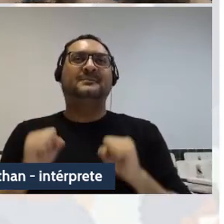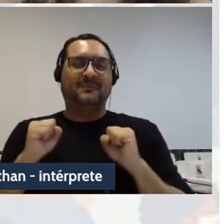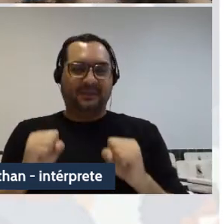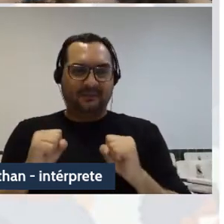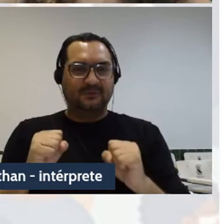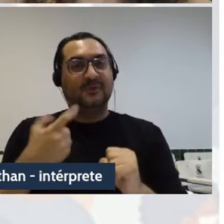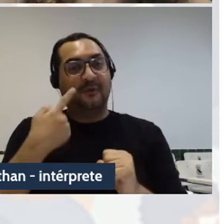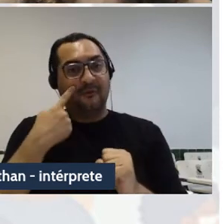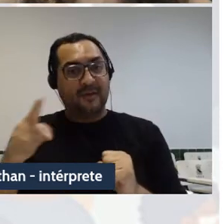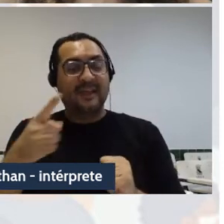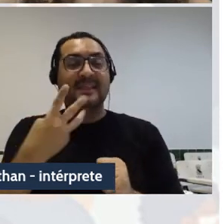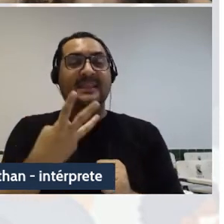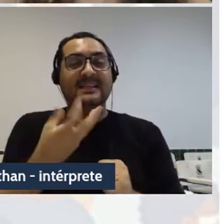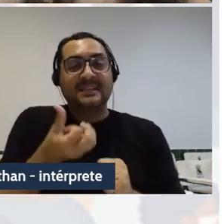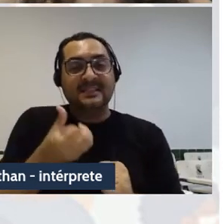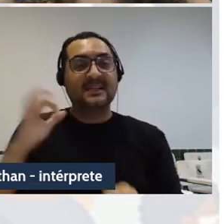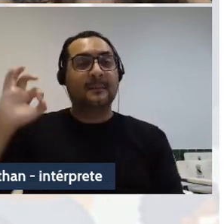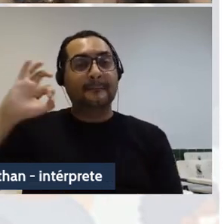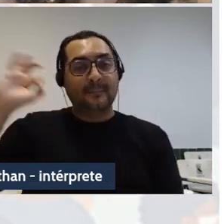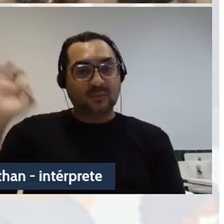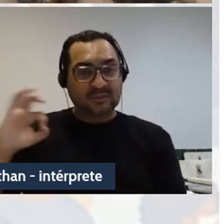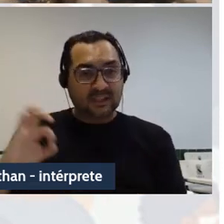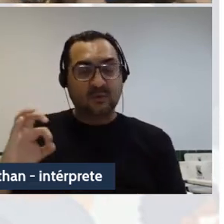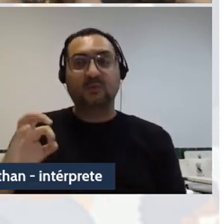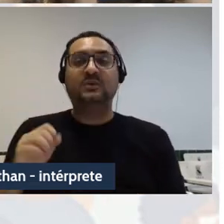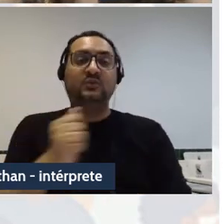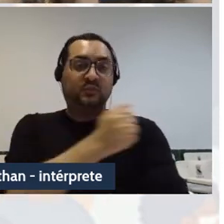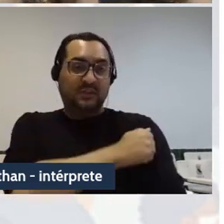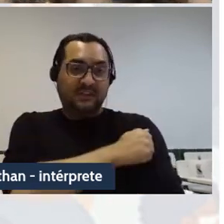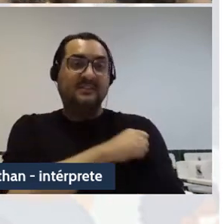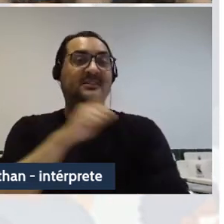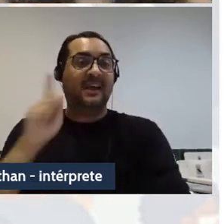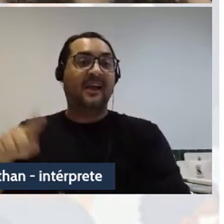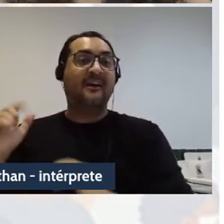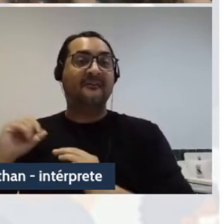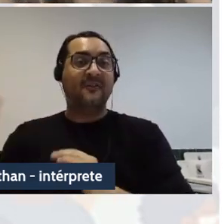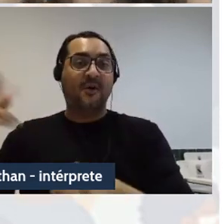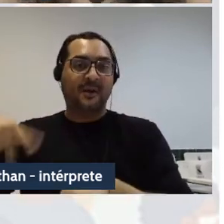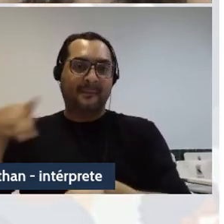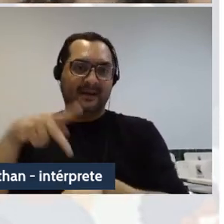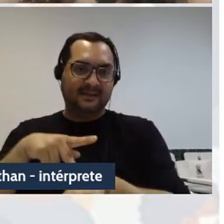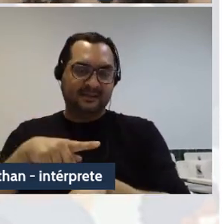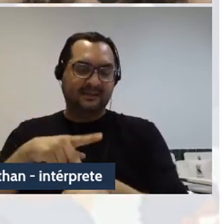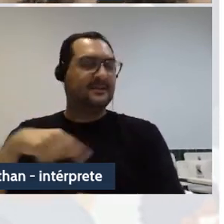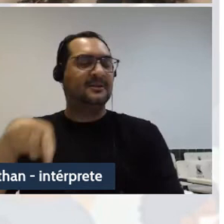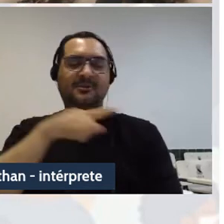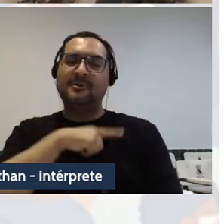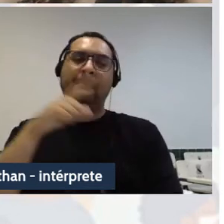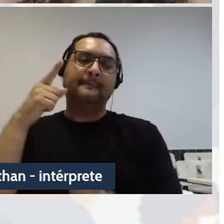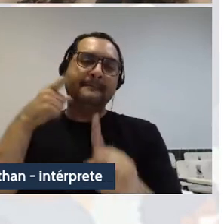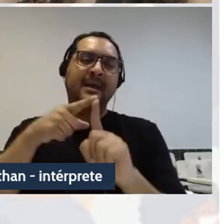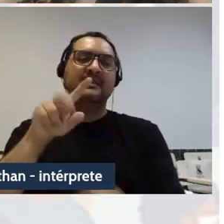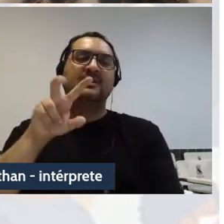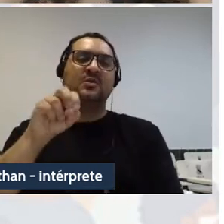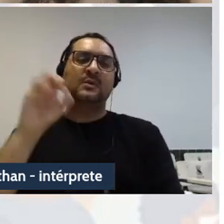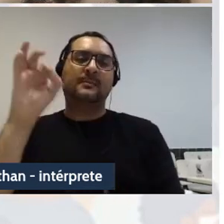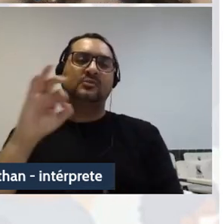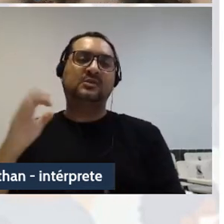36% dos estudantes da instituição são internacionais e a meta é atingir 50%.